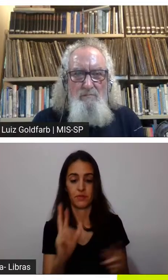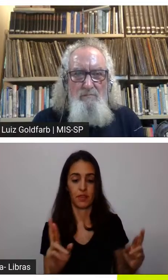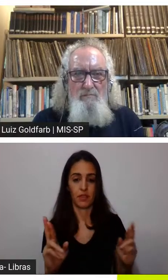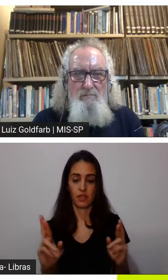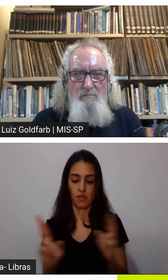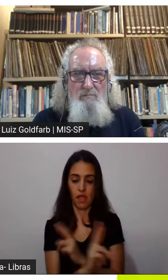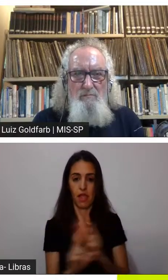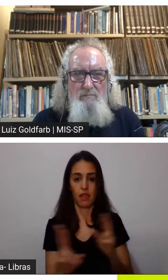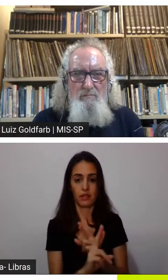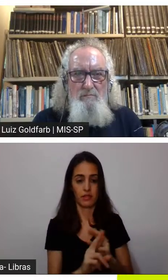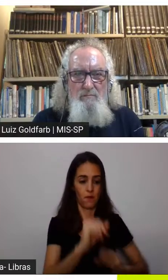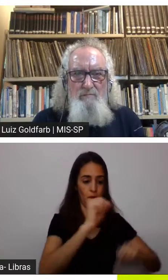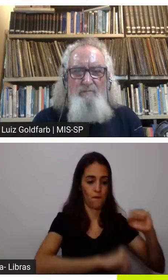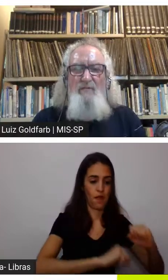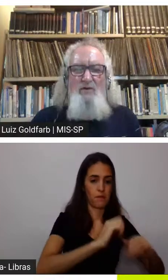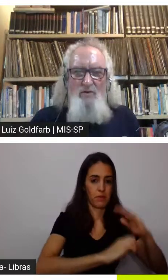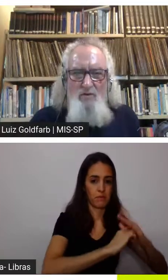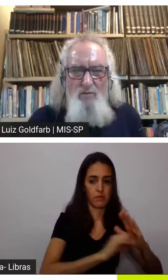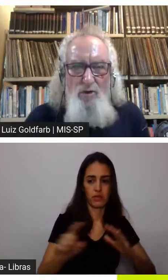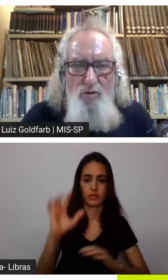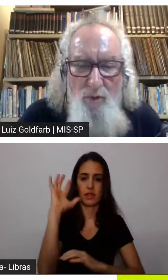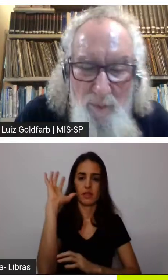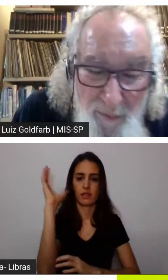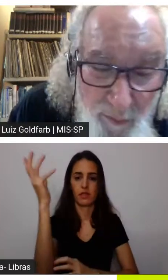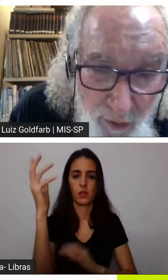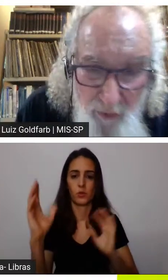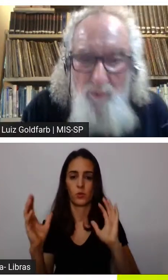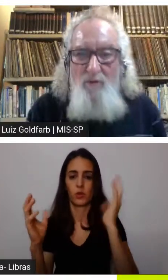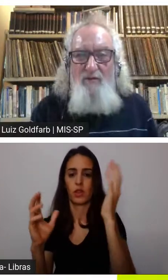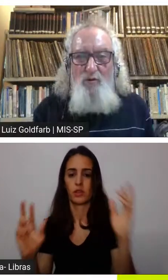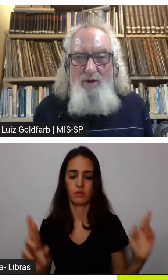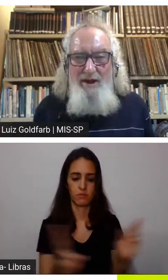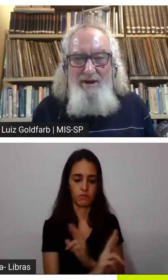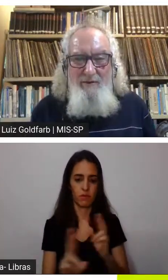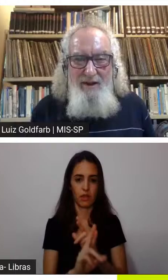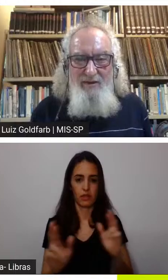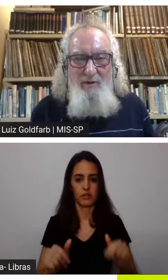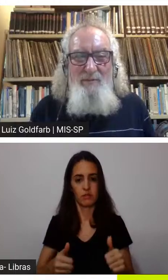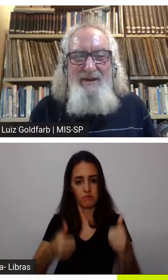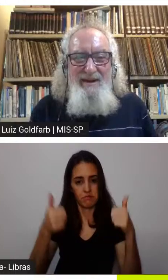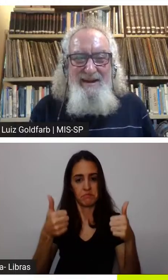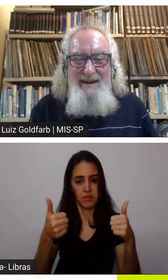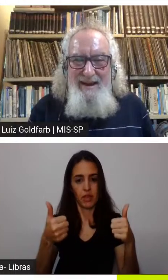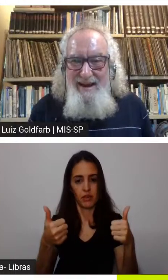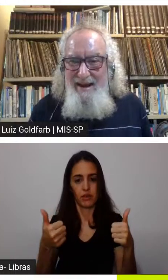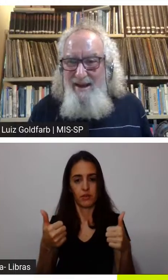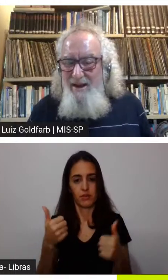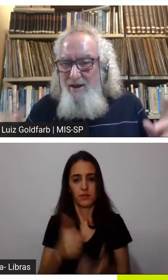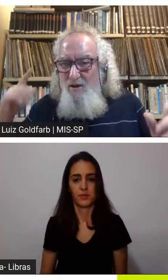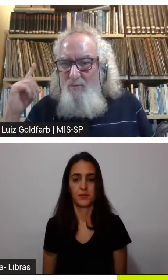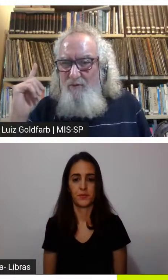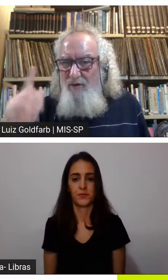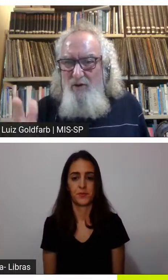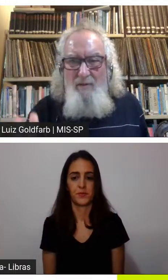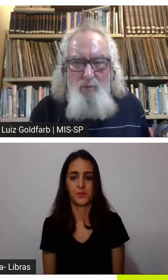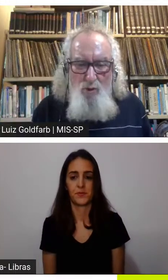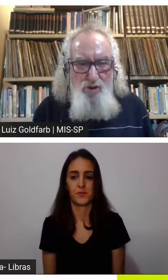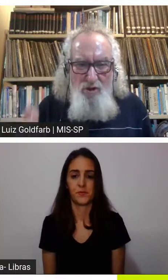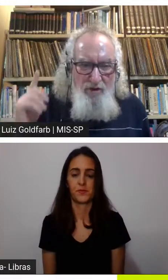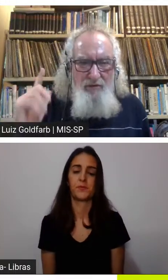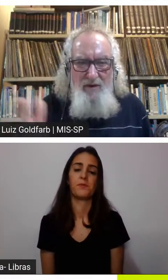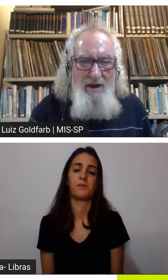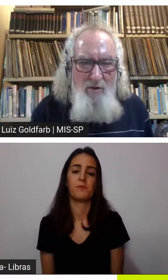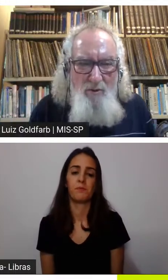mais harmônica com a natureza muito muito profundo aí a reflexão é professor